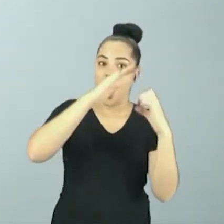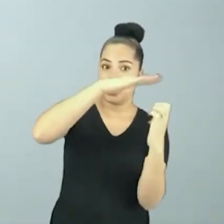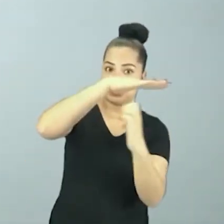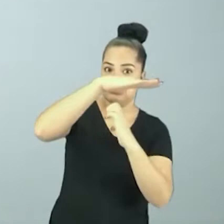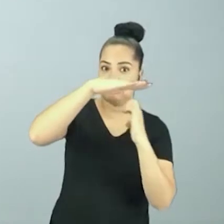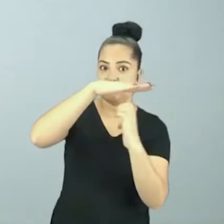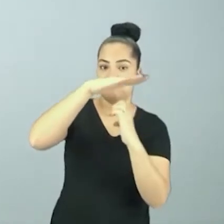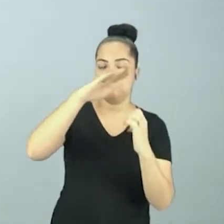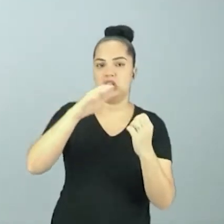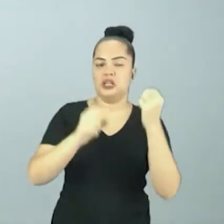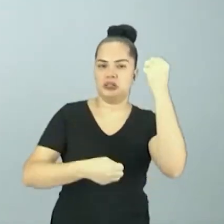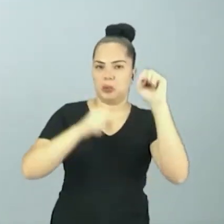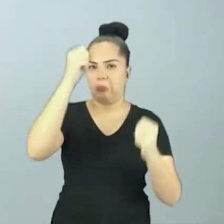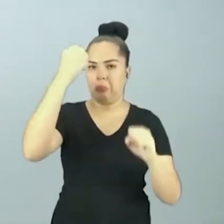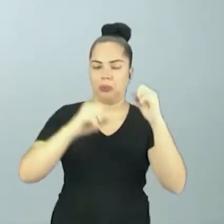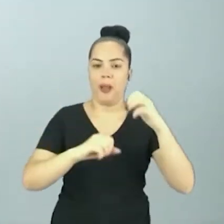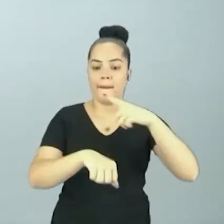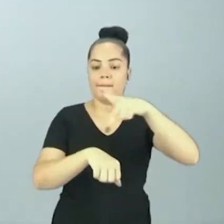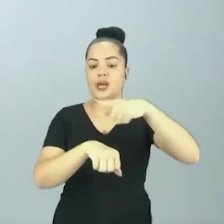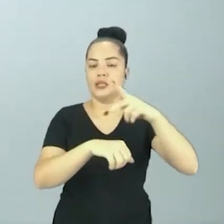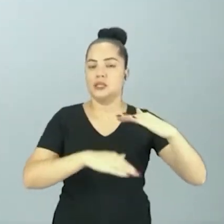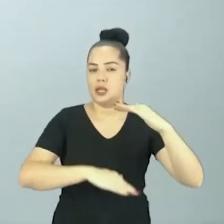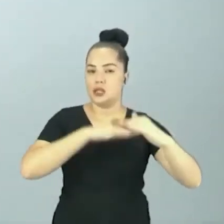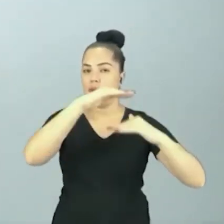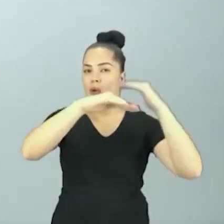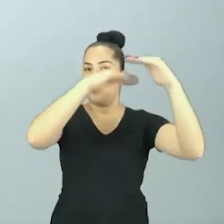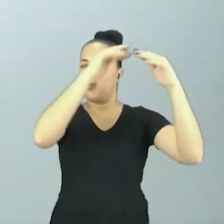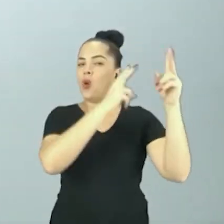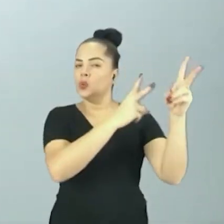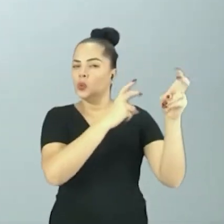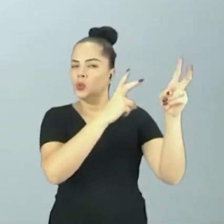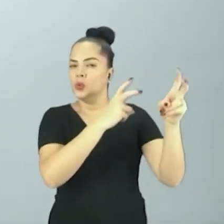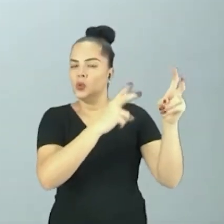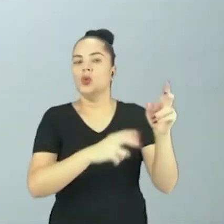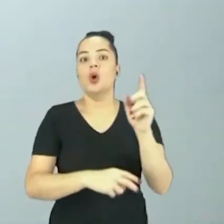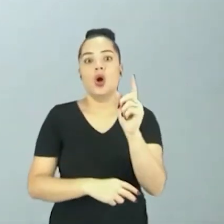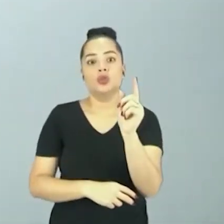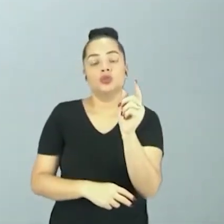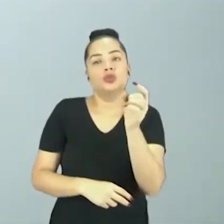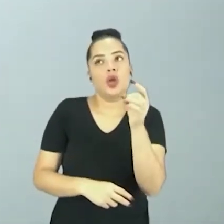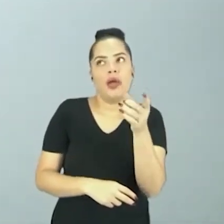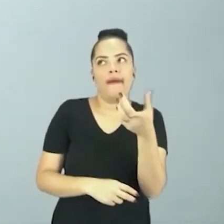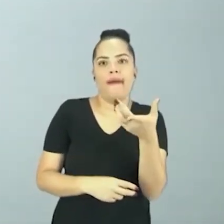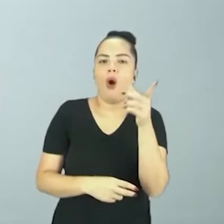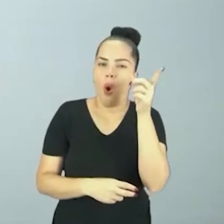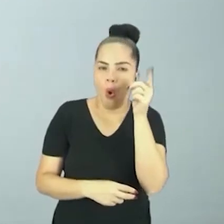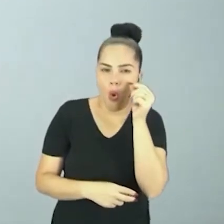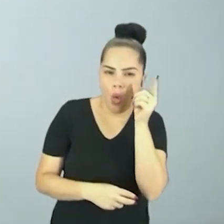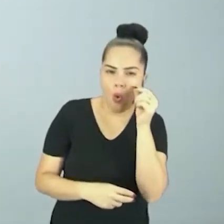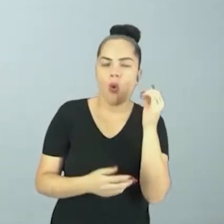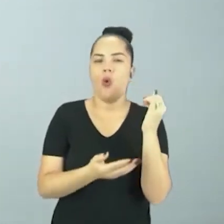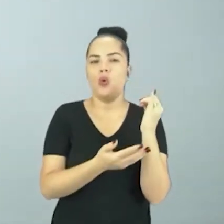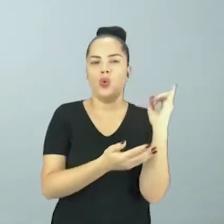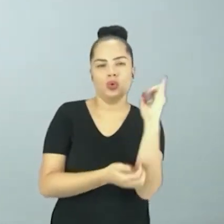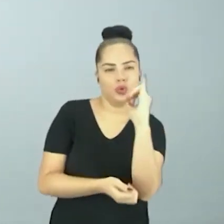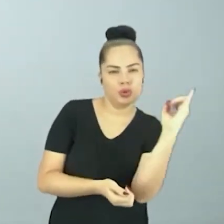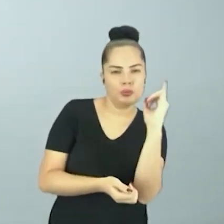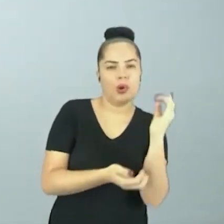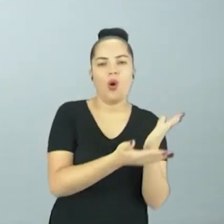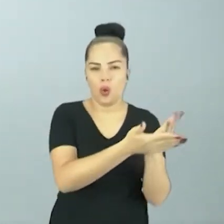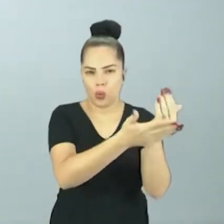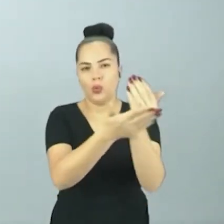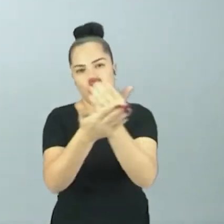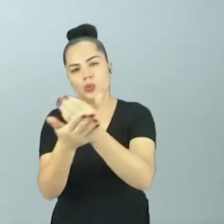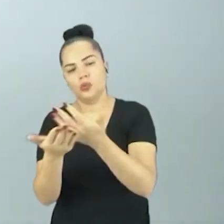países desenvolvidos para que elas possam explorar e o país ganhe apenas com a questão dos impostos e a carga tributária em cima disso.